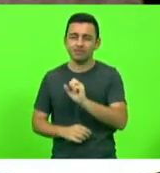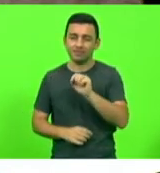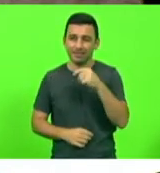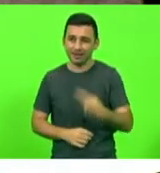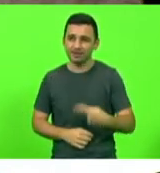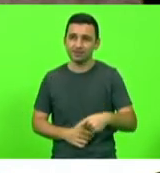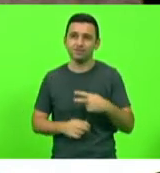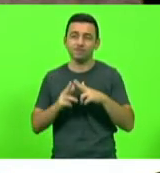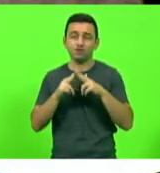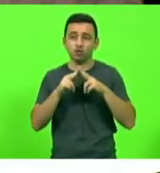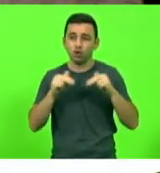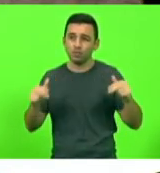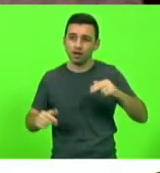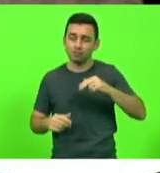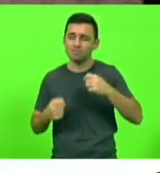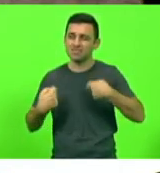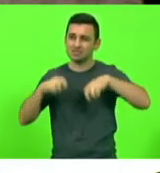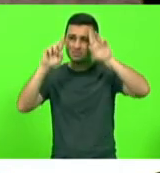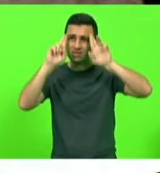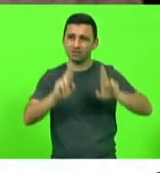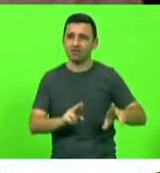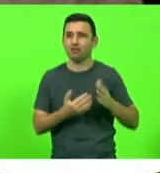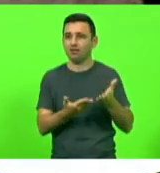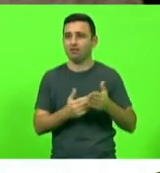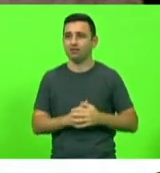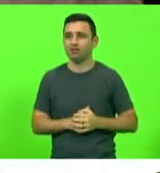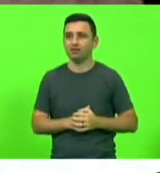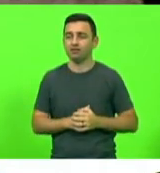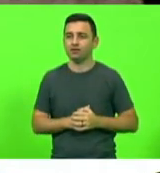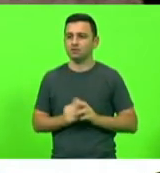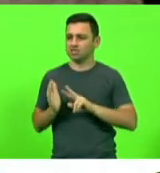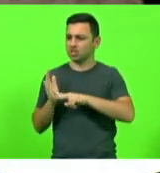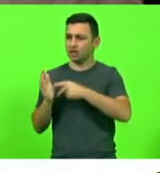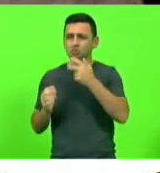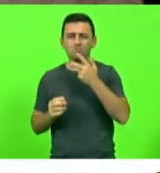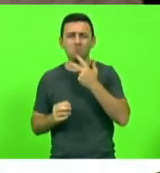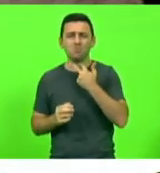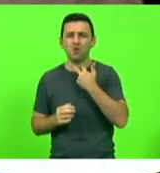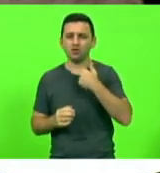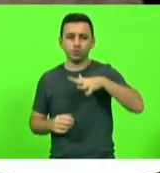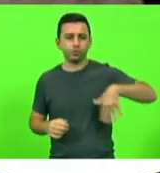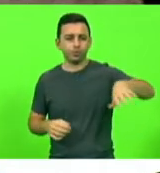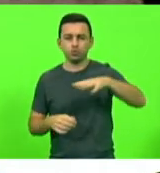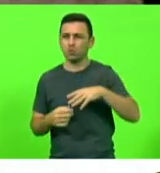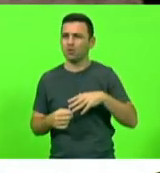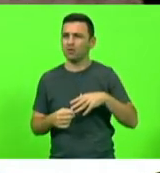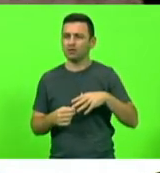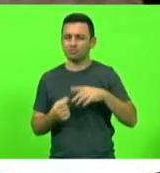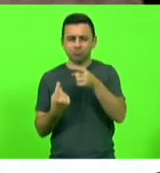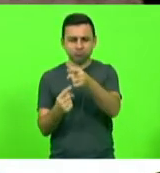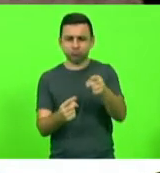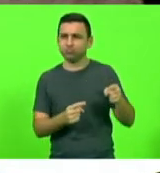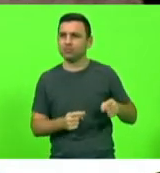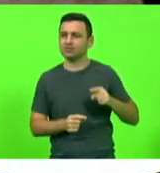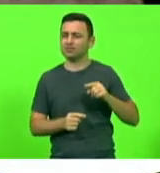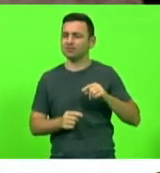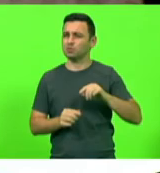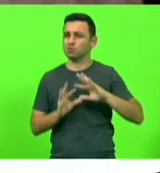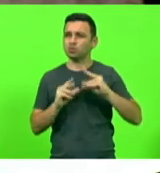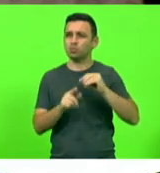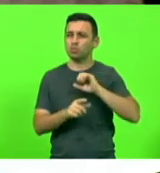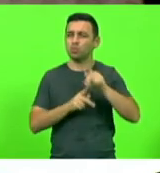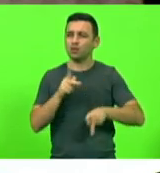mostraríamos que um sindicato não pode colocar uma cidade inteira de joelhos, mostraríamos que um sindicato não pode prejudicar justamente os mais